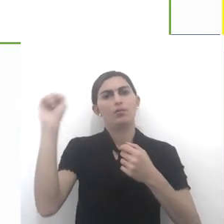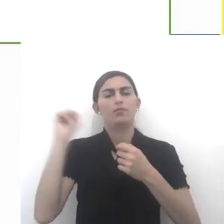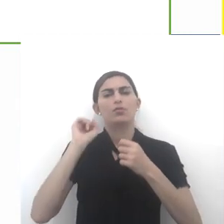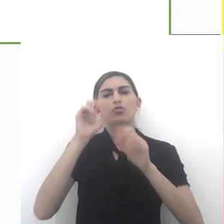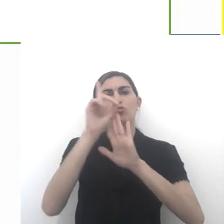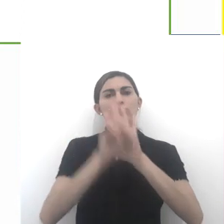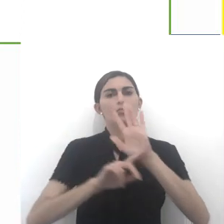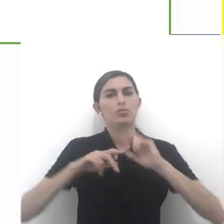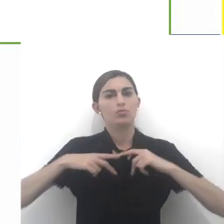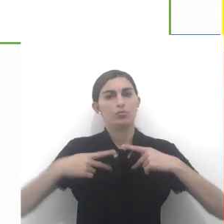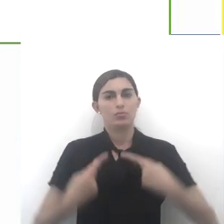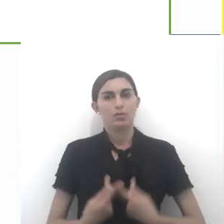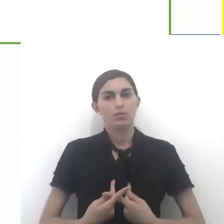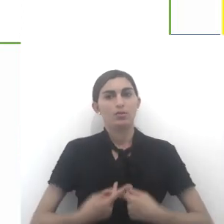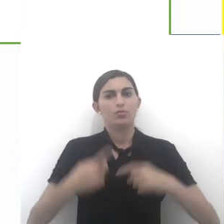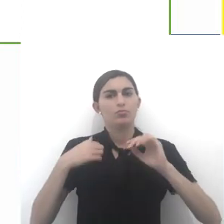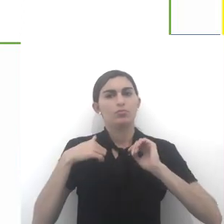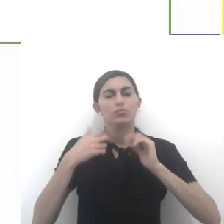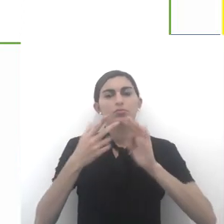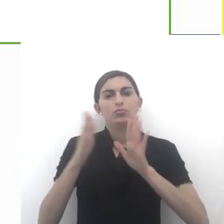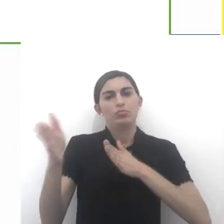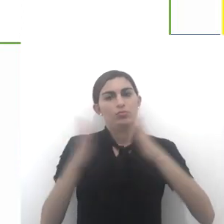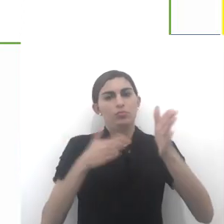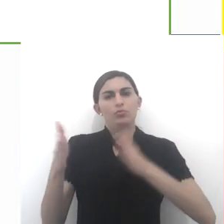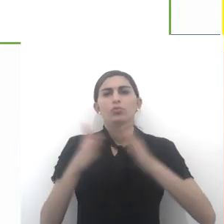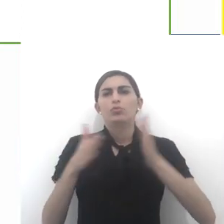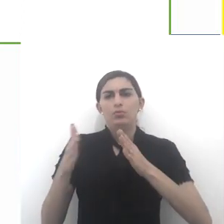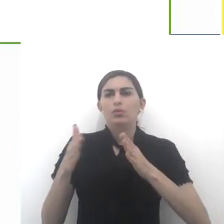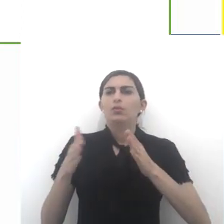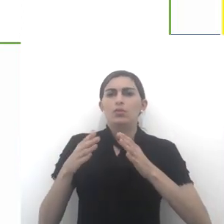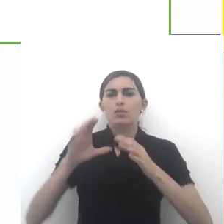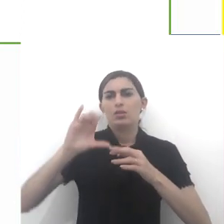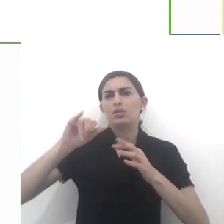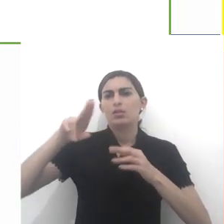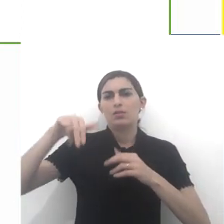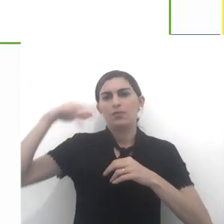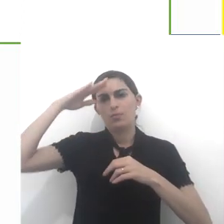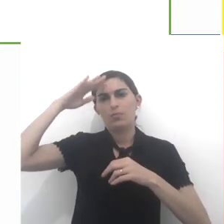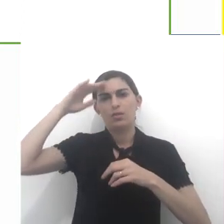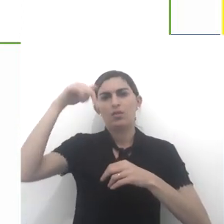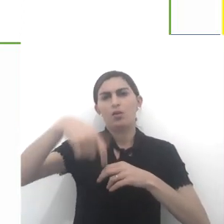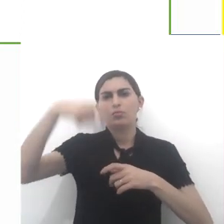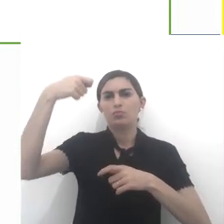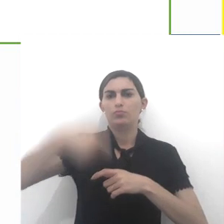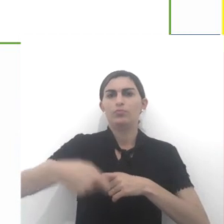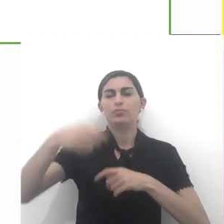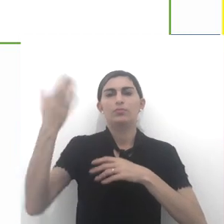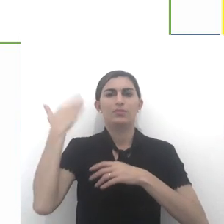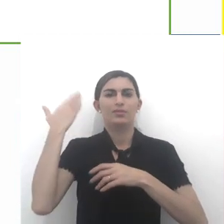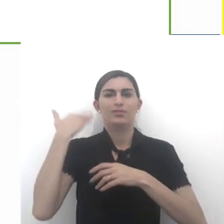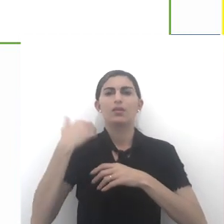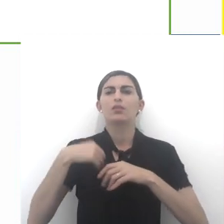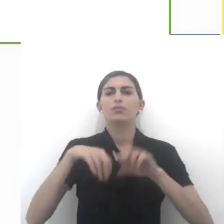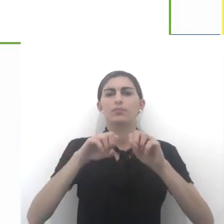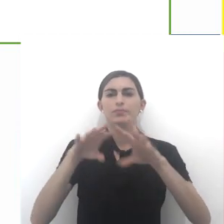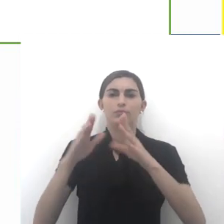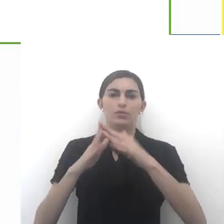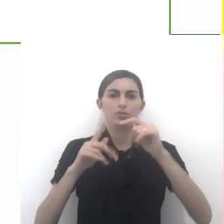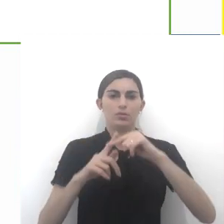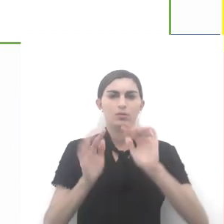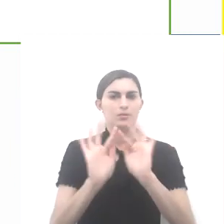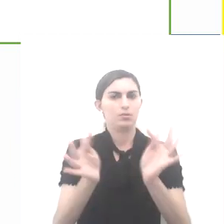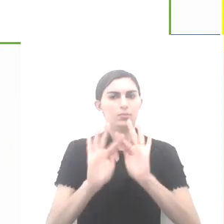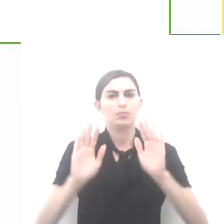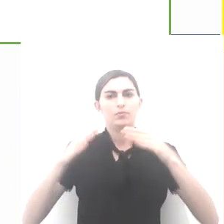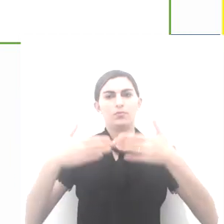defensor dos direitos humanos durante o período civil, militar e ditadura. Pregava uma igreja